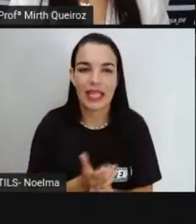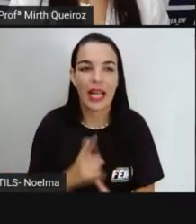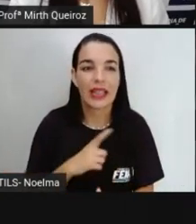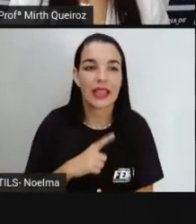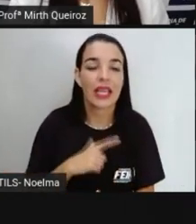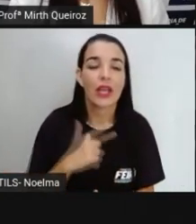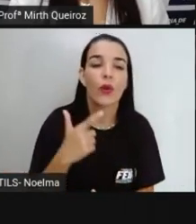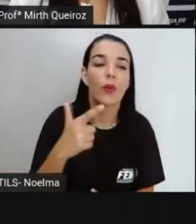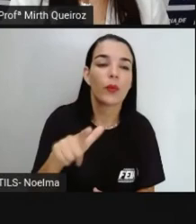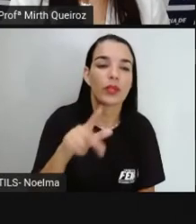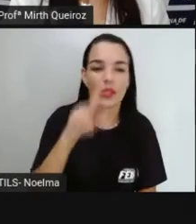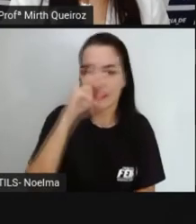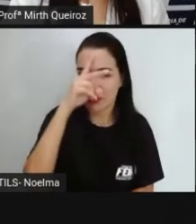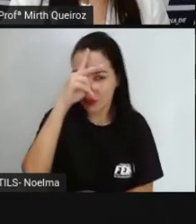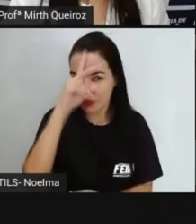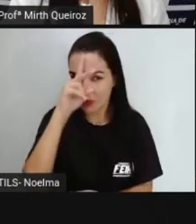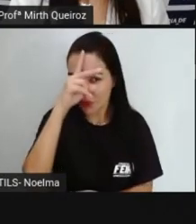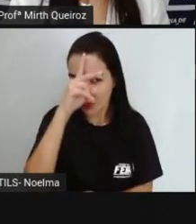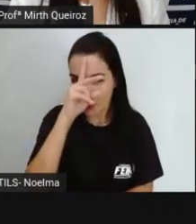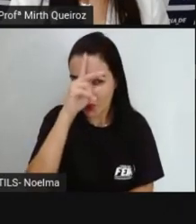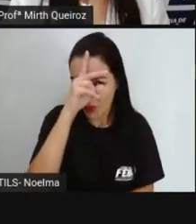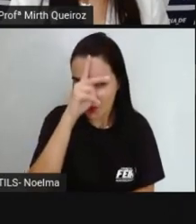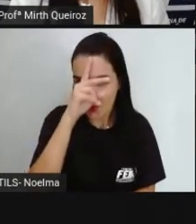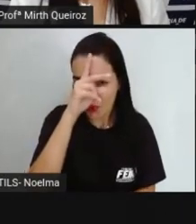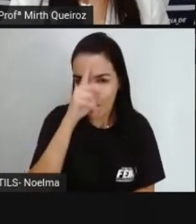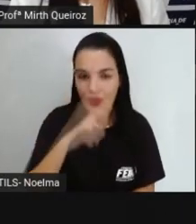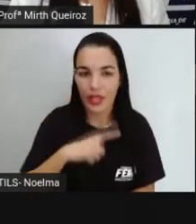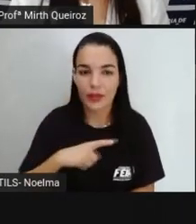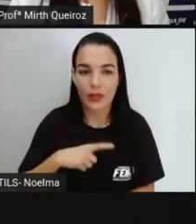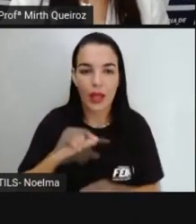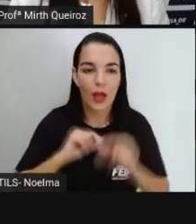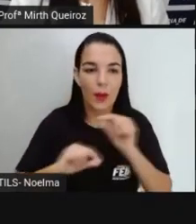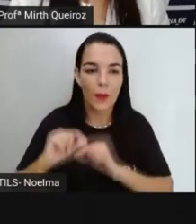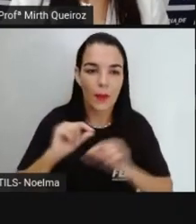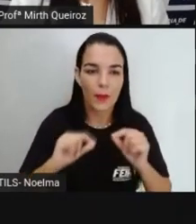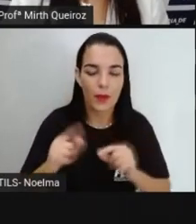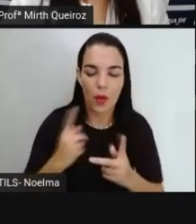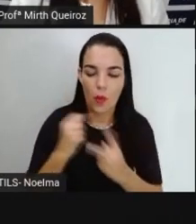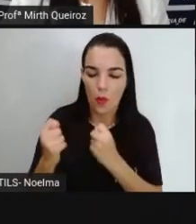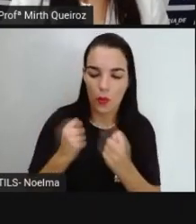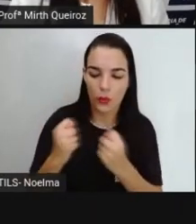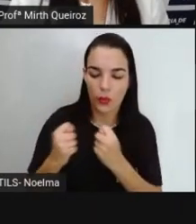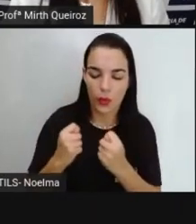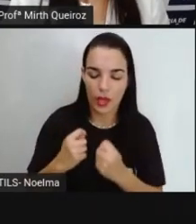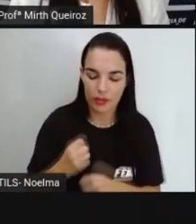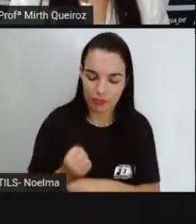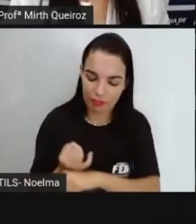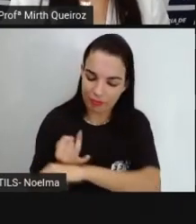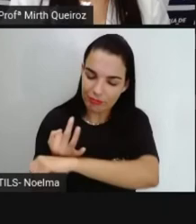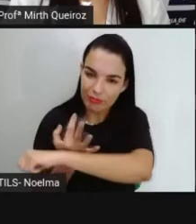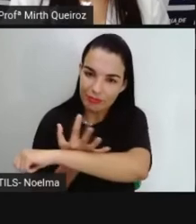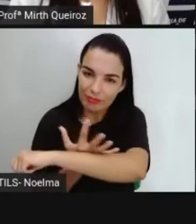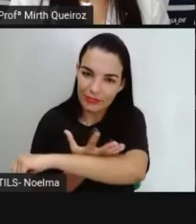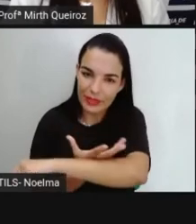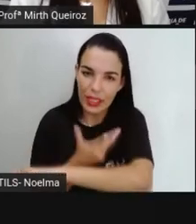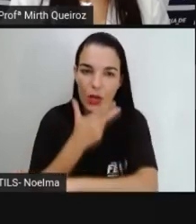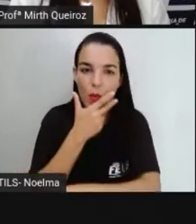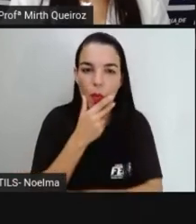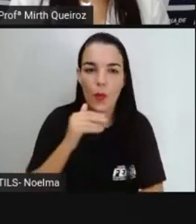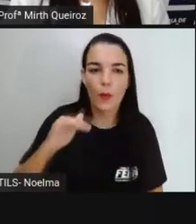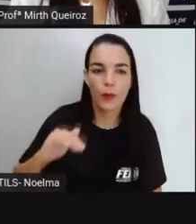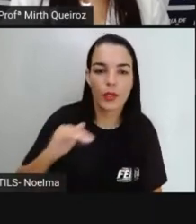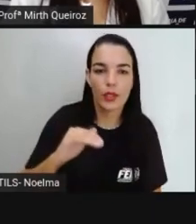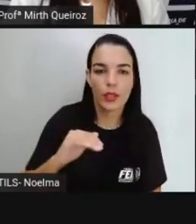Uma história Que vai falar Exatamente Sobre o controle Dessas emoções Que é O menino